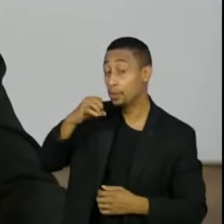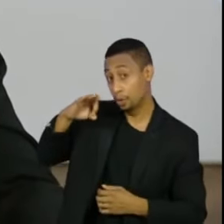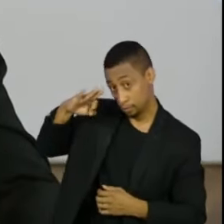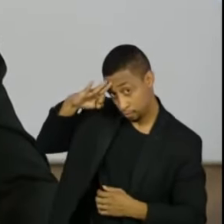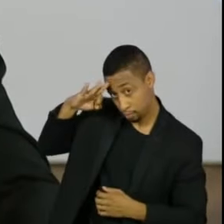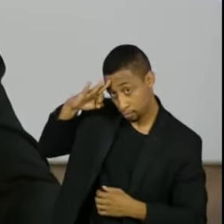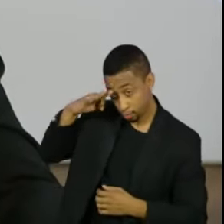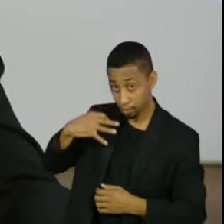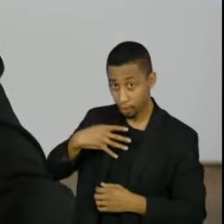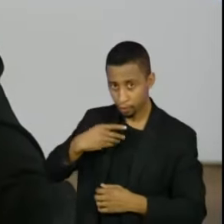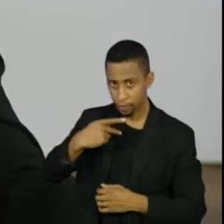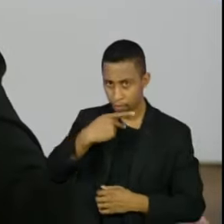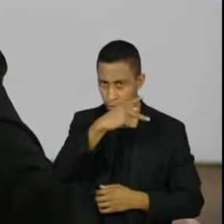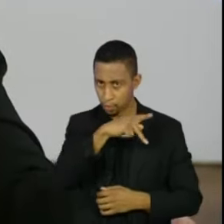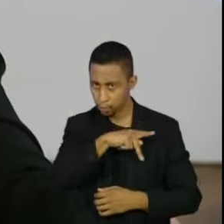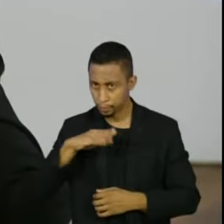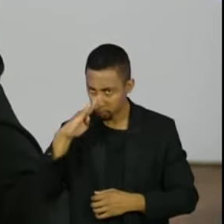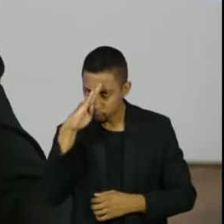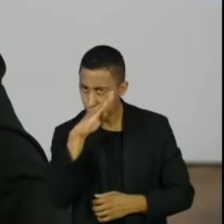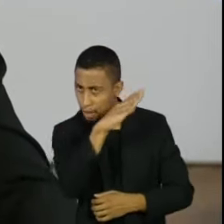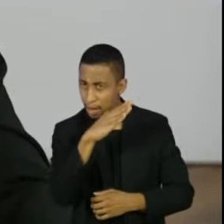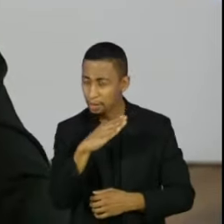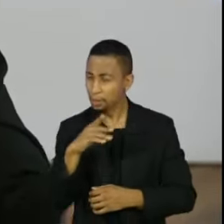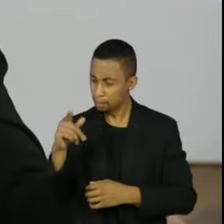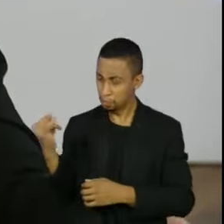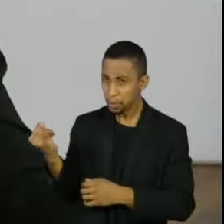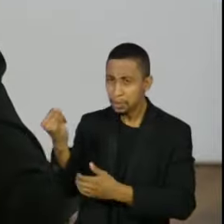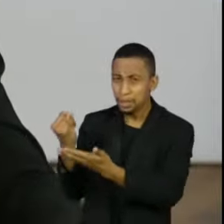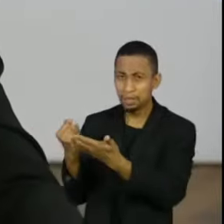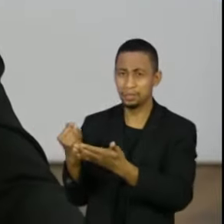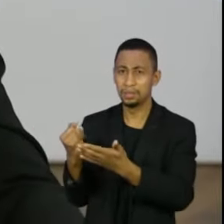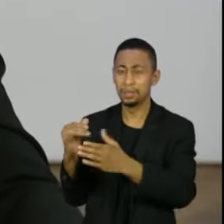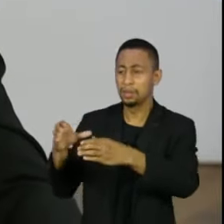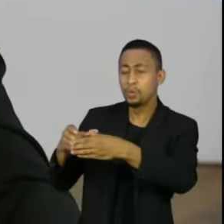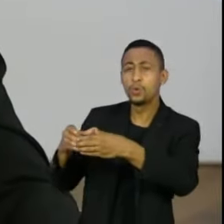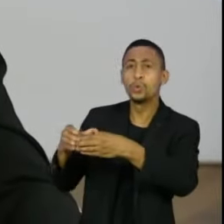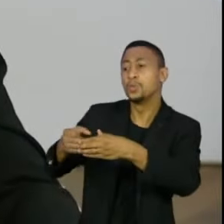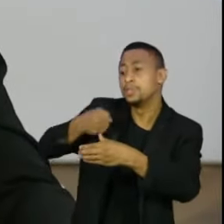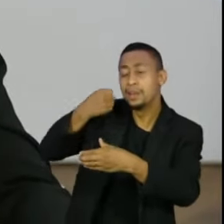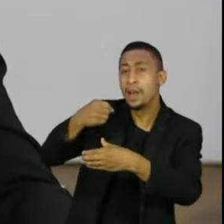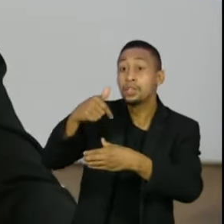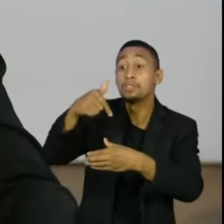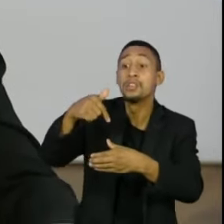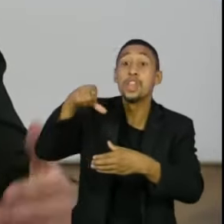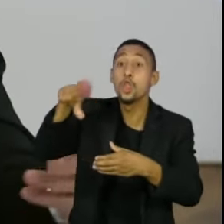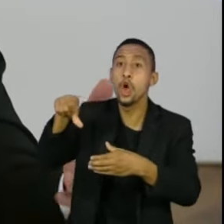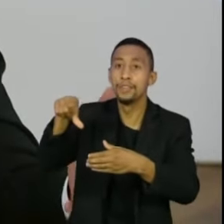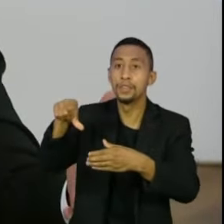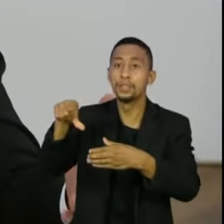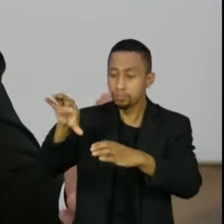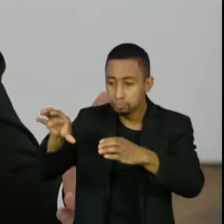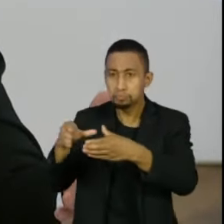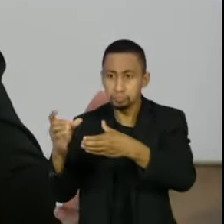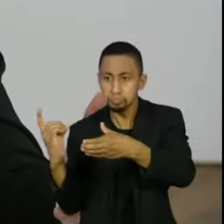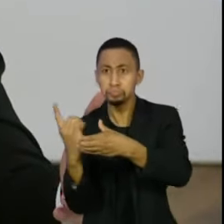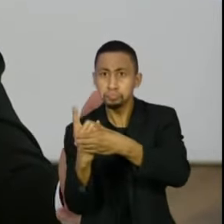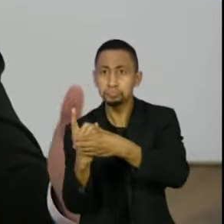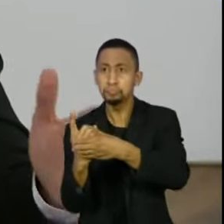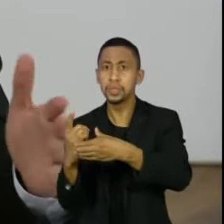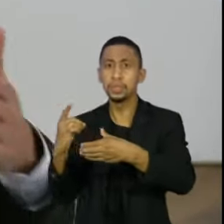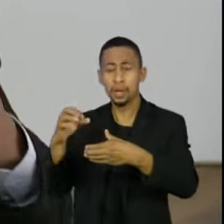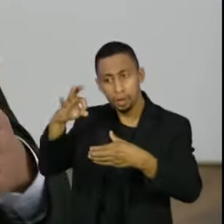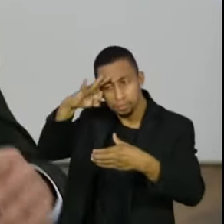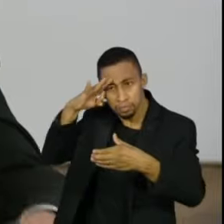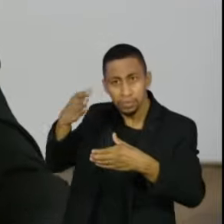República, é natural que, assim como os outros 79, eu conviva com ele no ambiente do Senado. Não há frequência, necessariamente, de